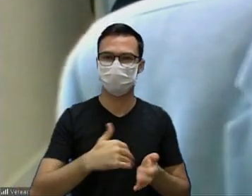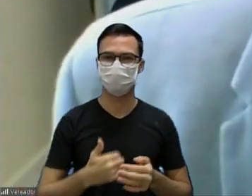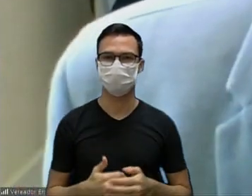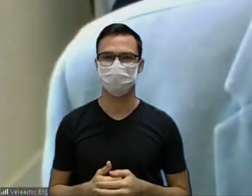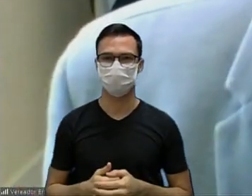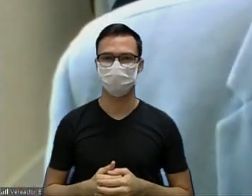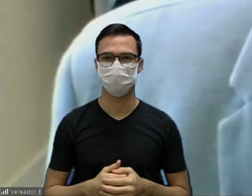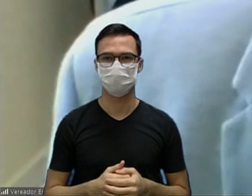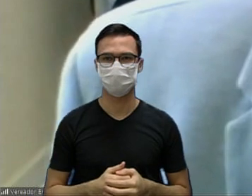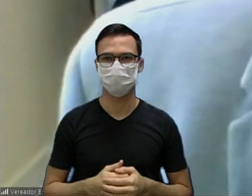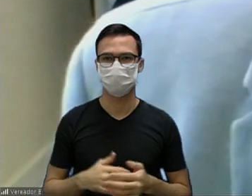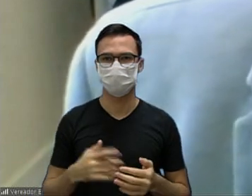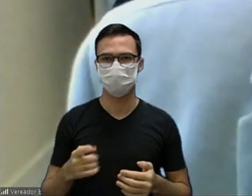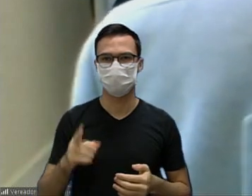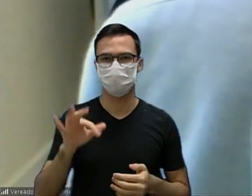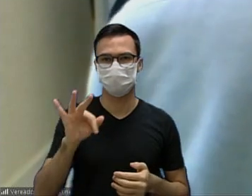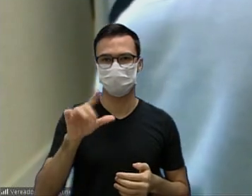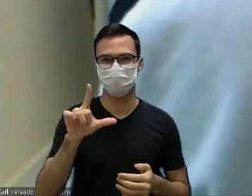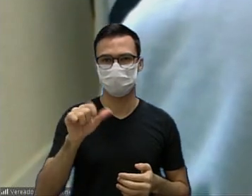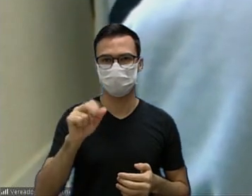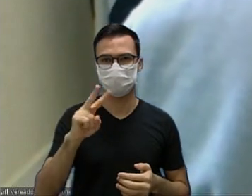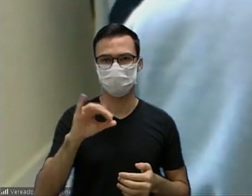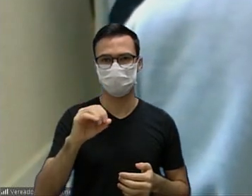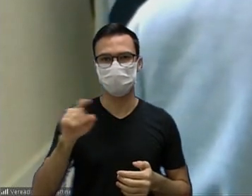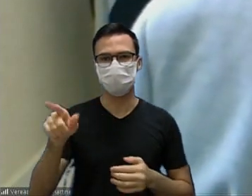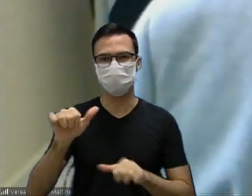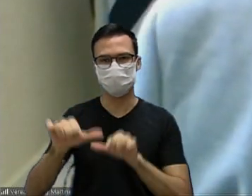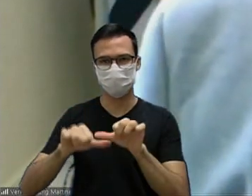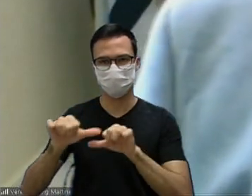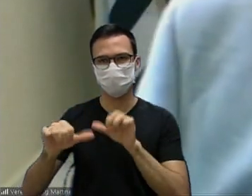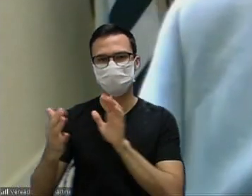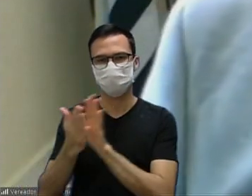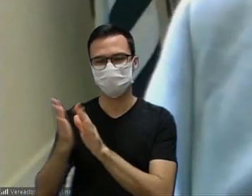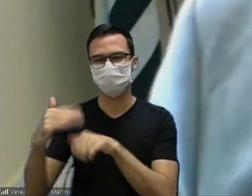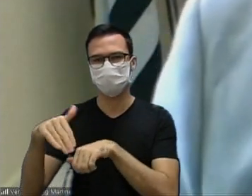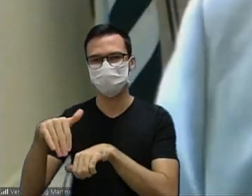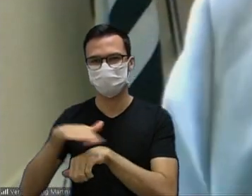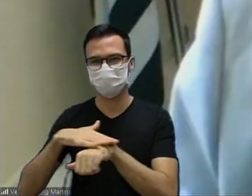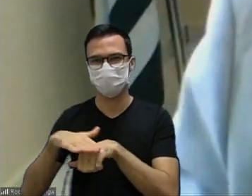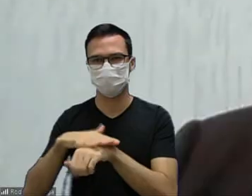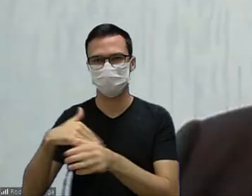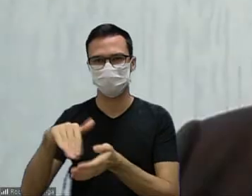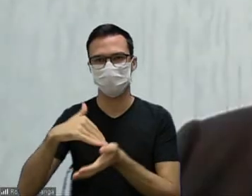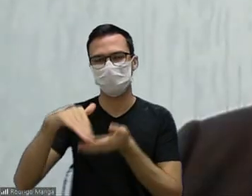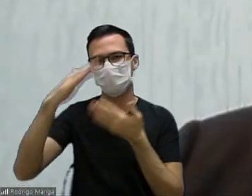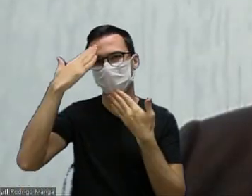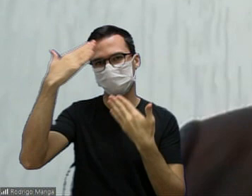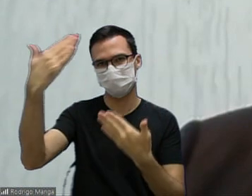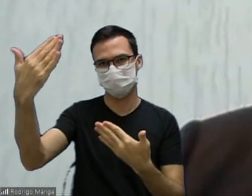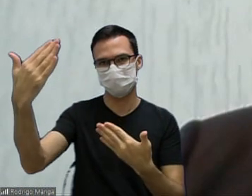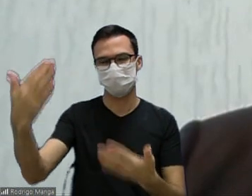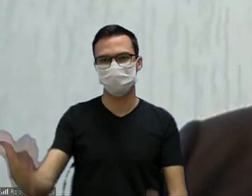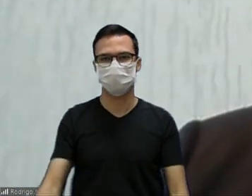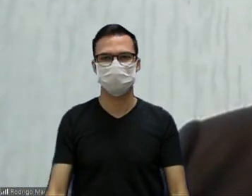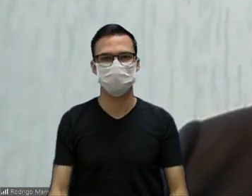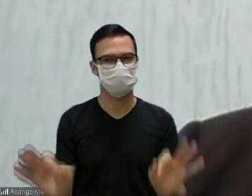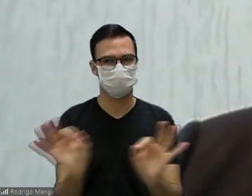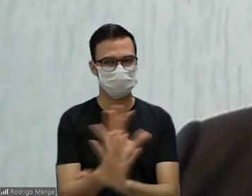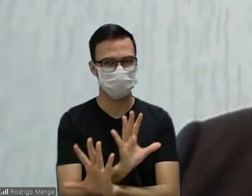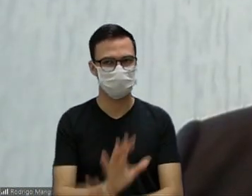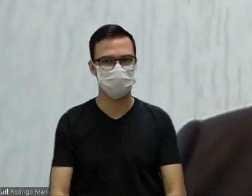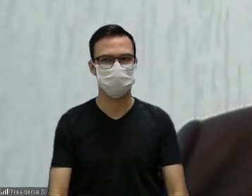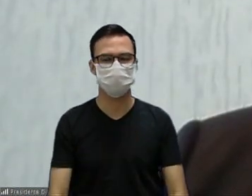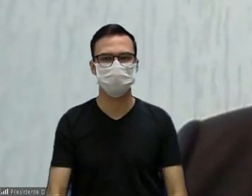o Flávio saiu entrou o secretário vou conversar com ele tá bom obrigado vereadora Martínez é isso presidente